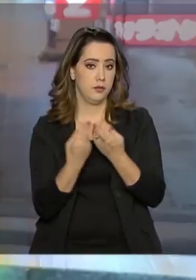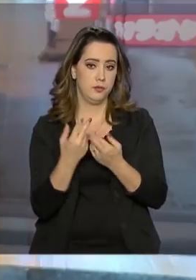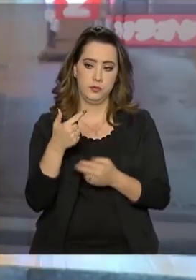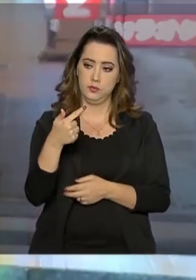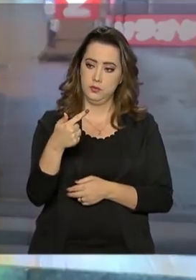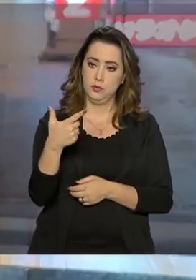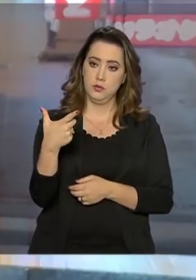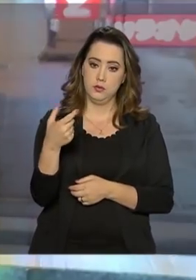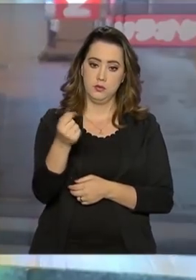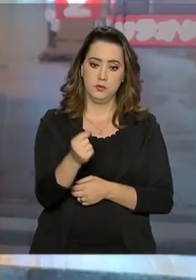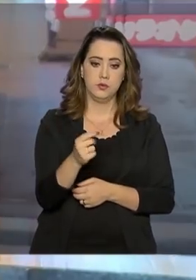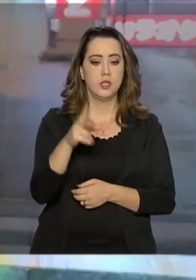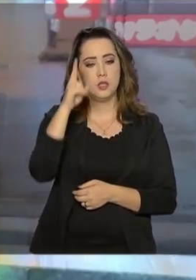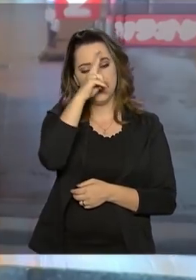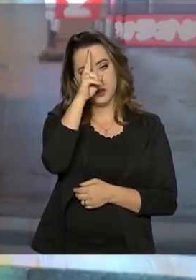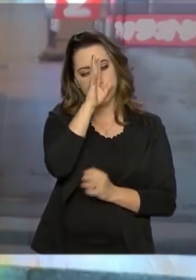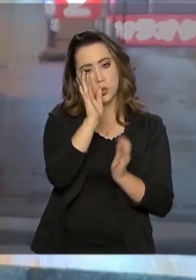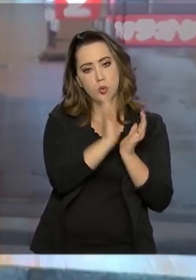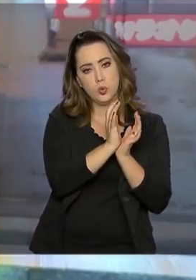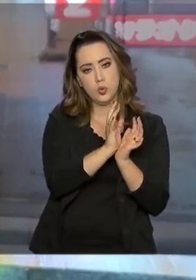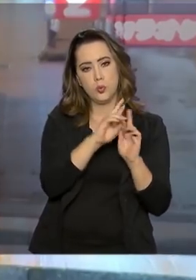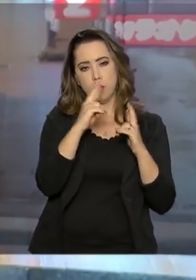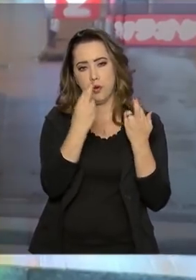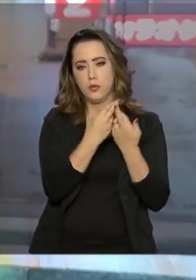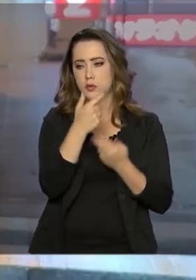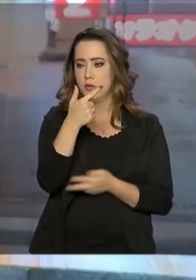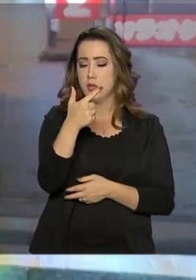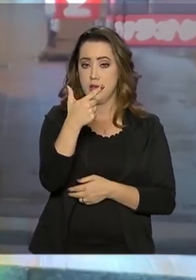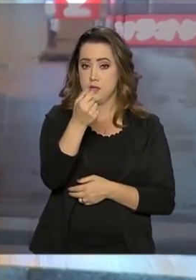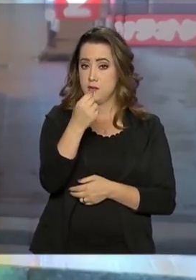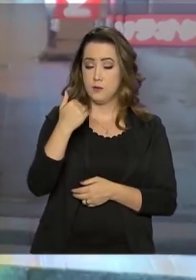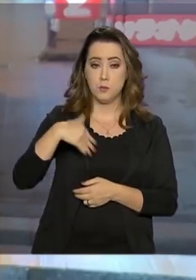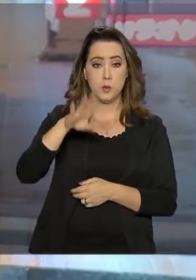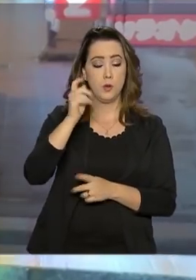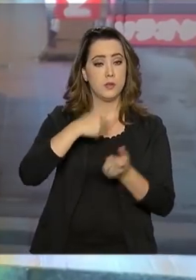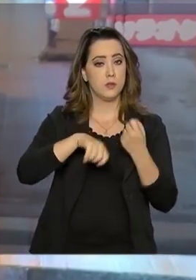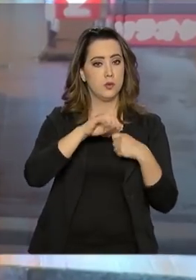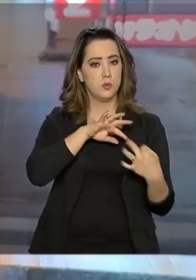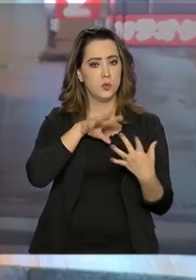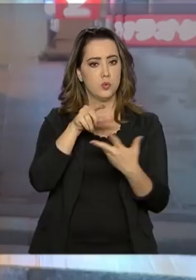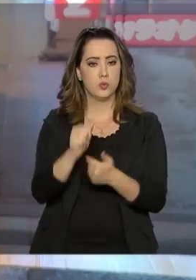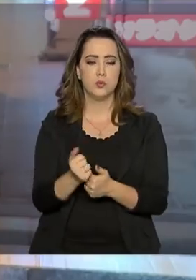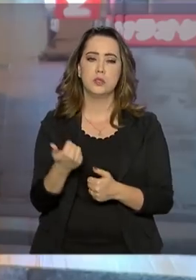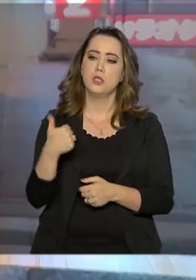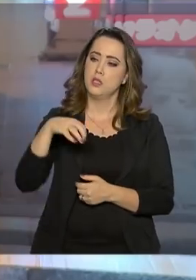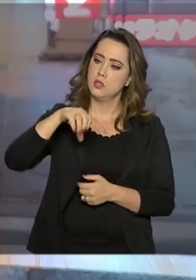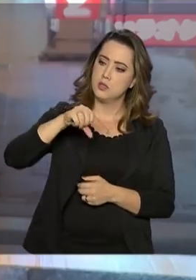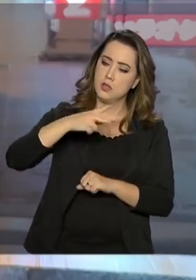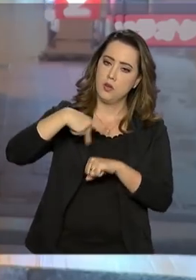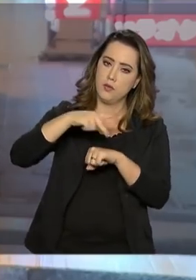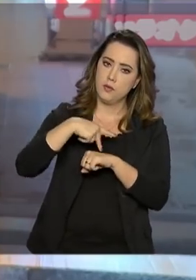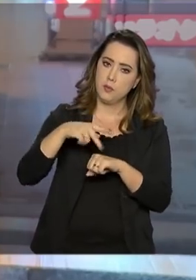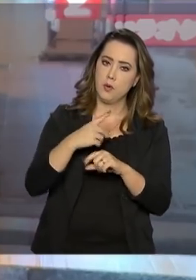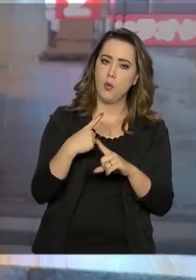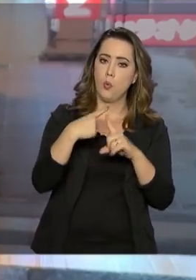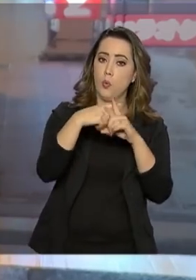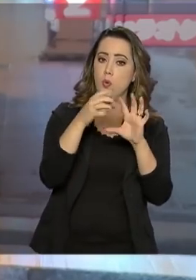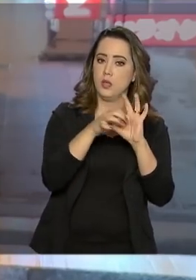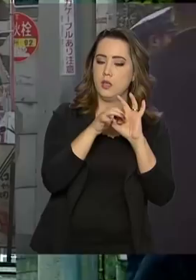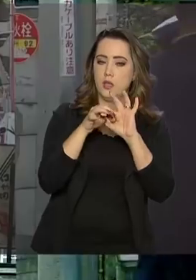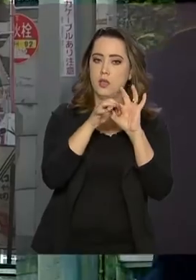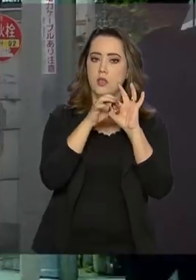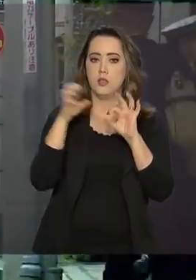G20, lembrando que o grupo reúne as 20 principais economias do mundo, que são 19 países mais a União